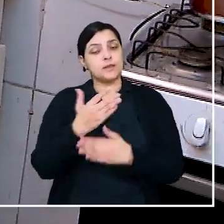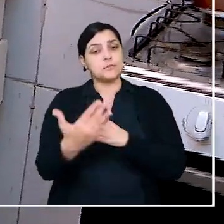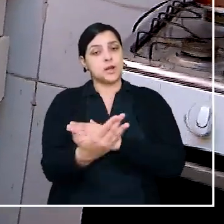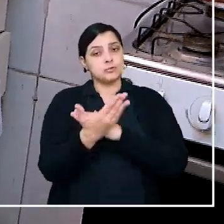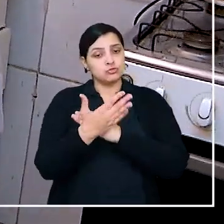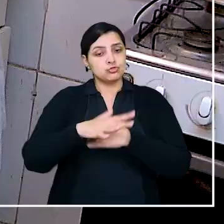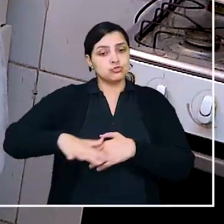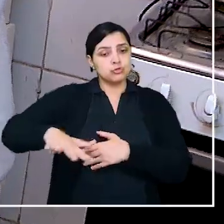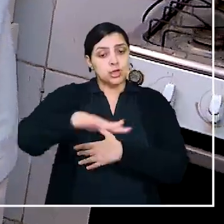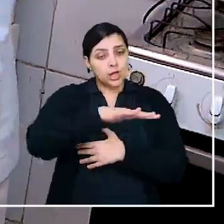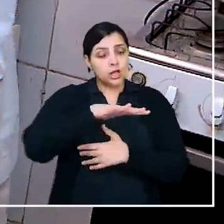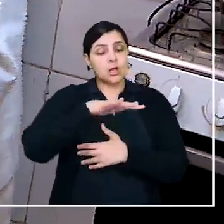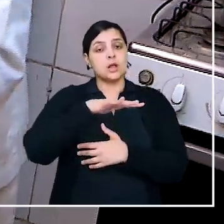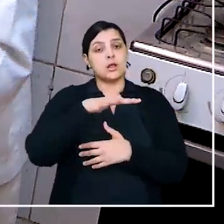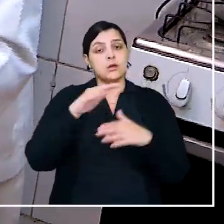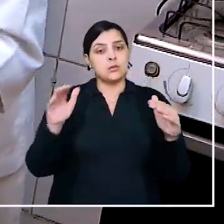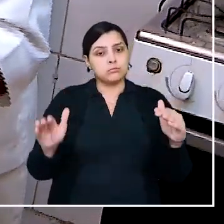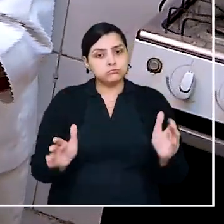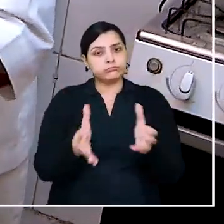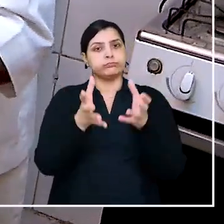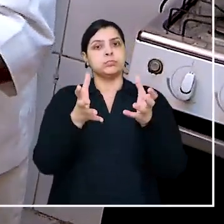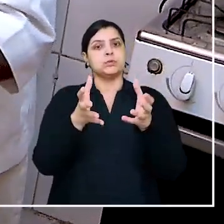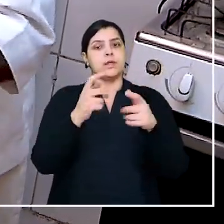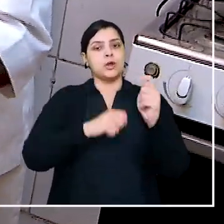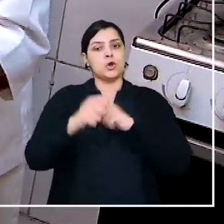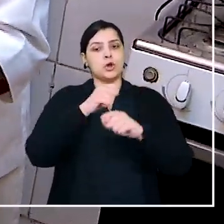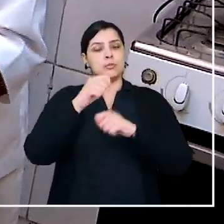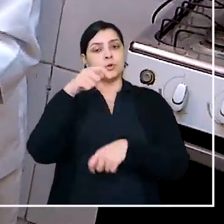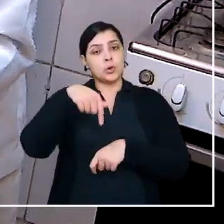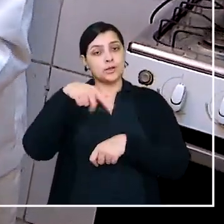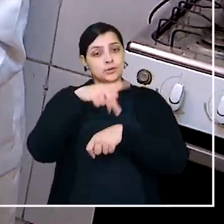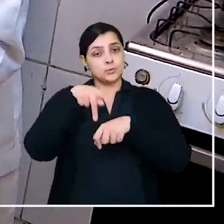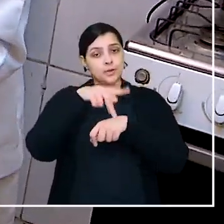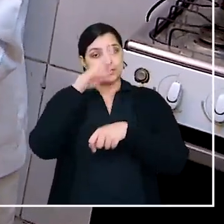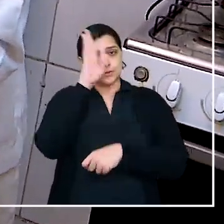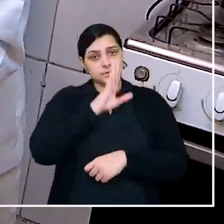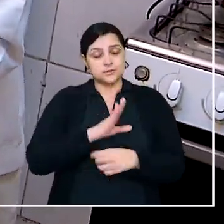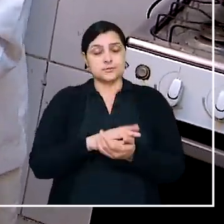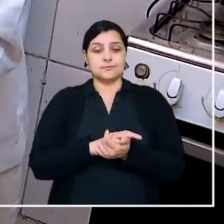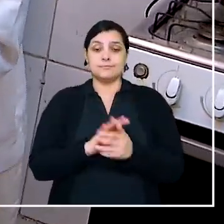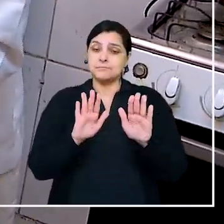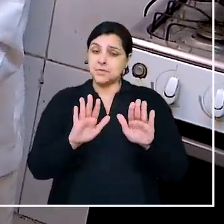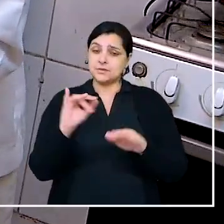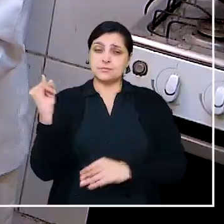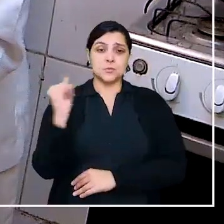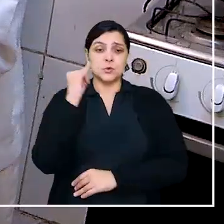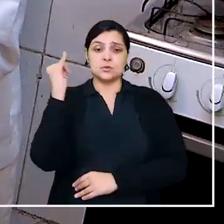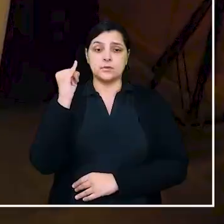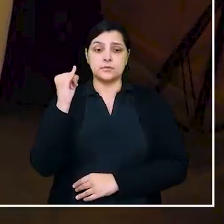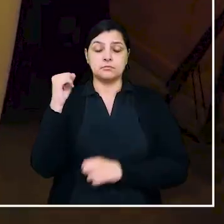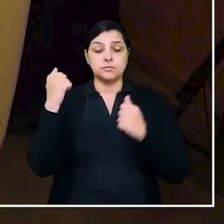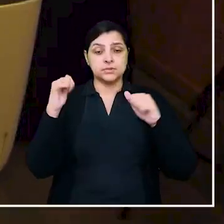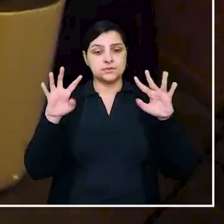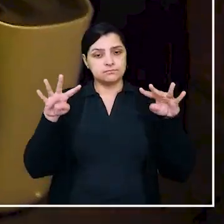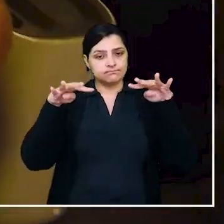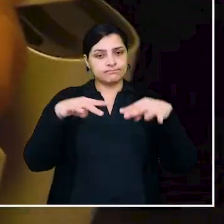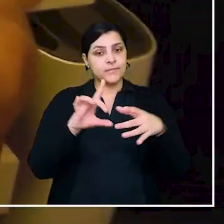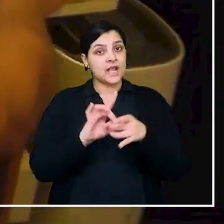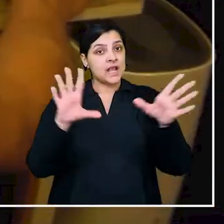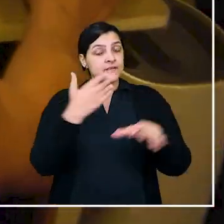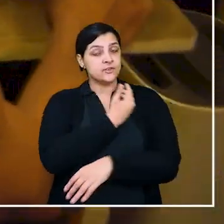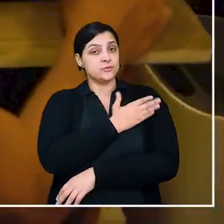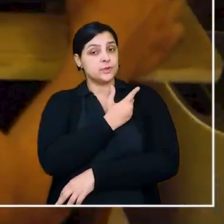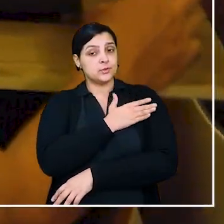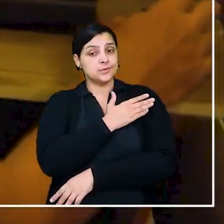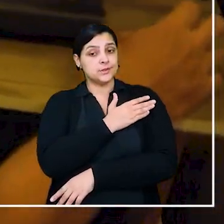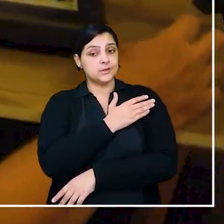contribuir para o crescimento econômico do país. Mas é imprescindível que se lance um olhar livre de